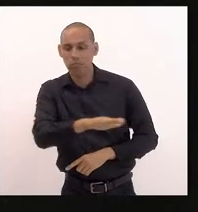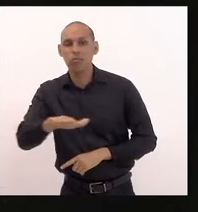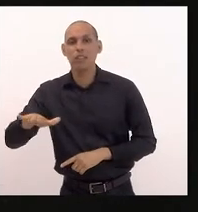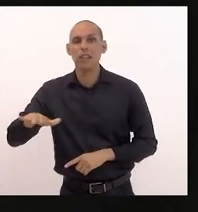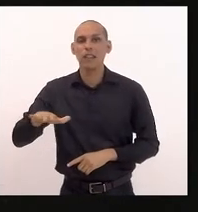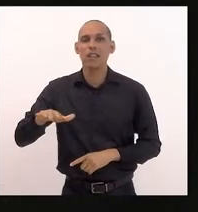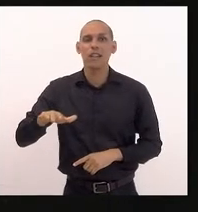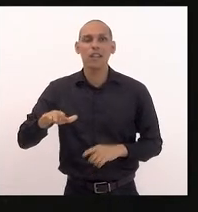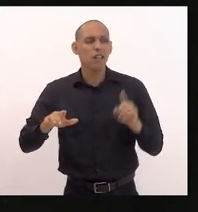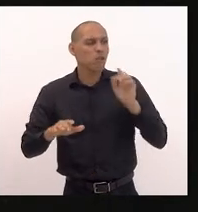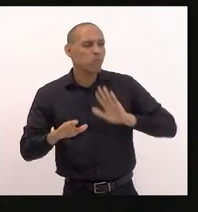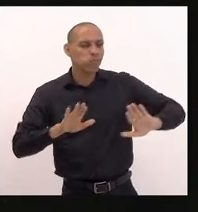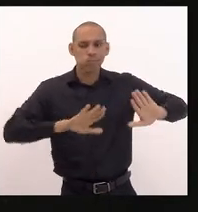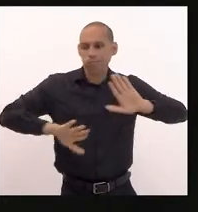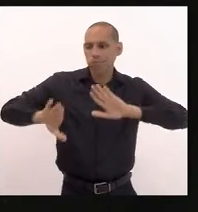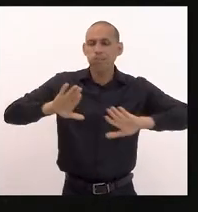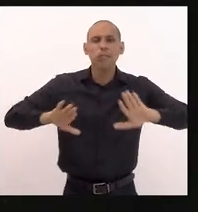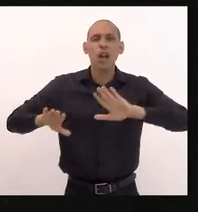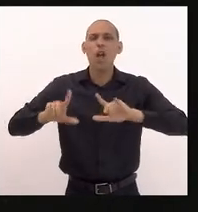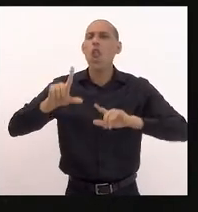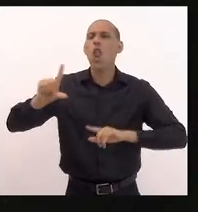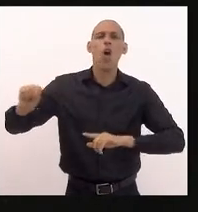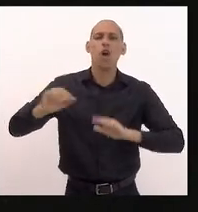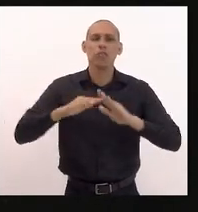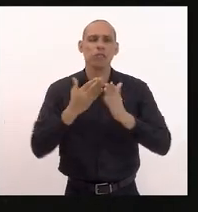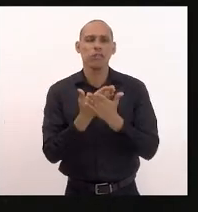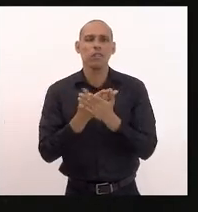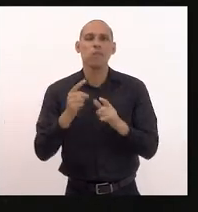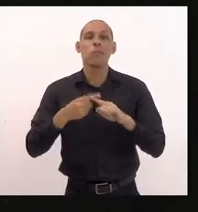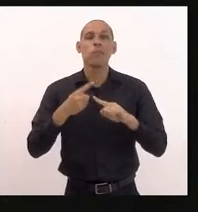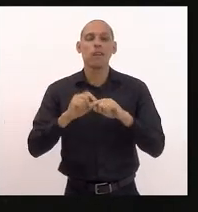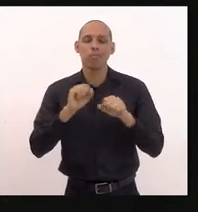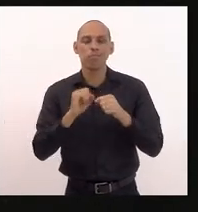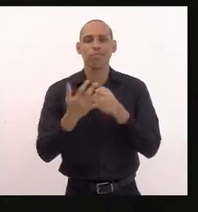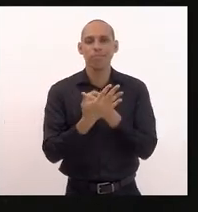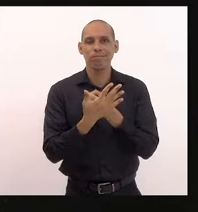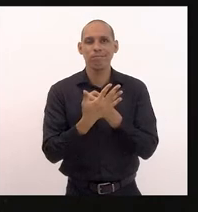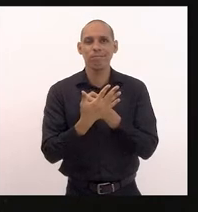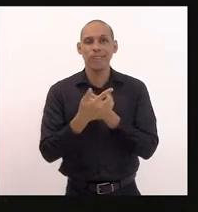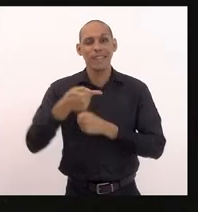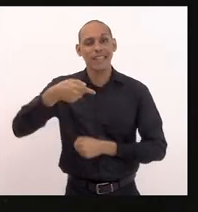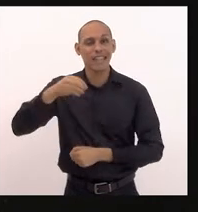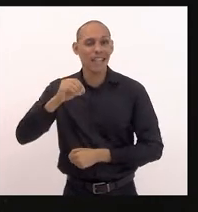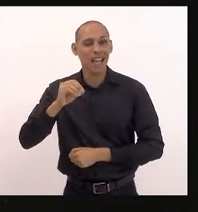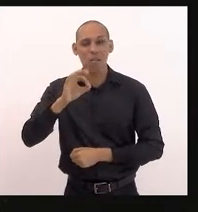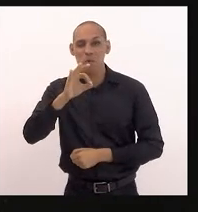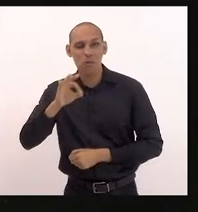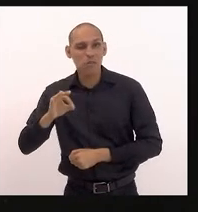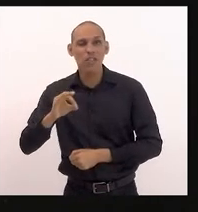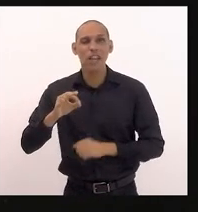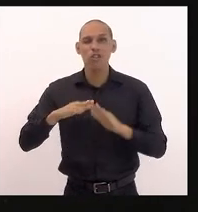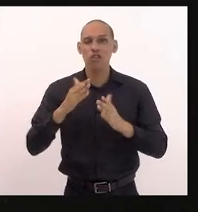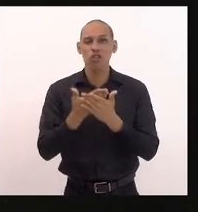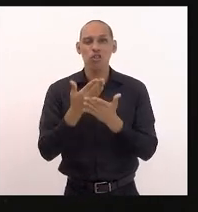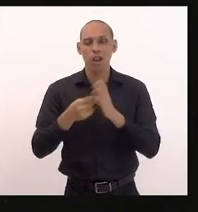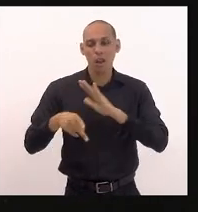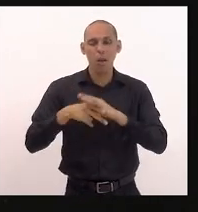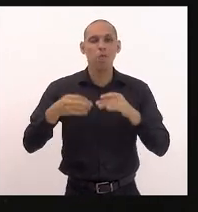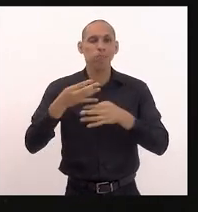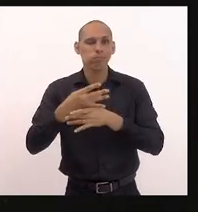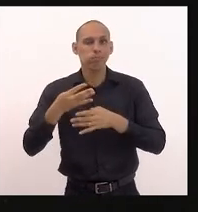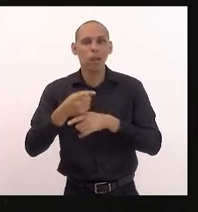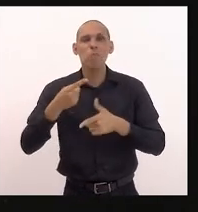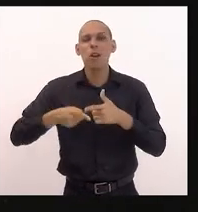-19 a realidade é dura quando mais de 70% das escolas do município tem problemas nas